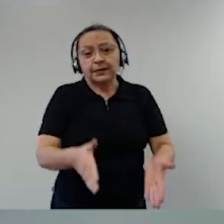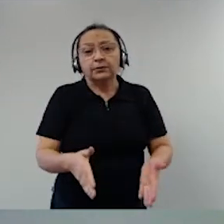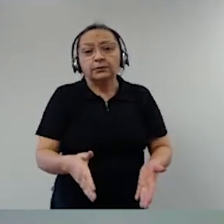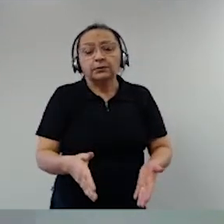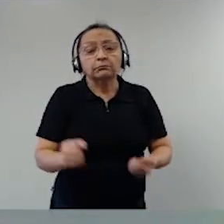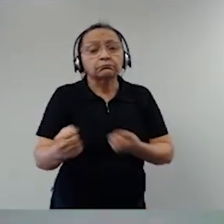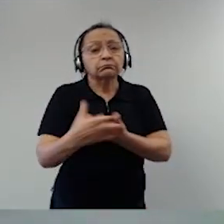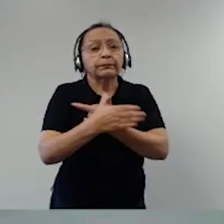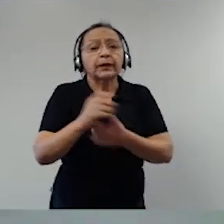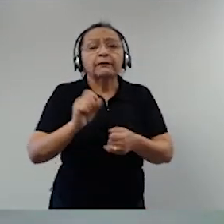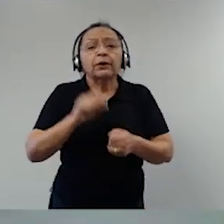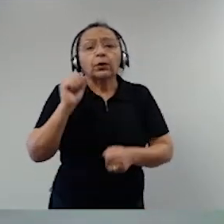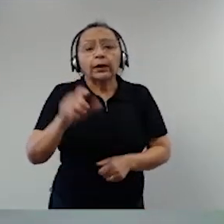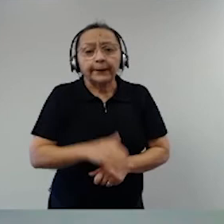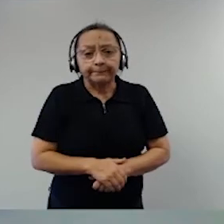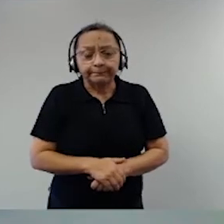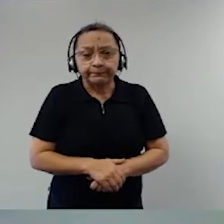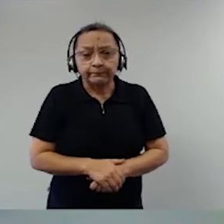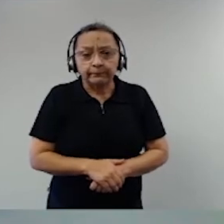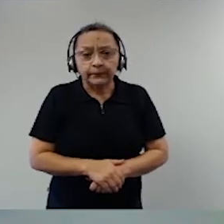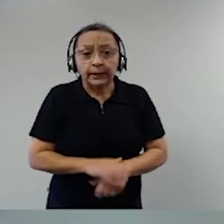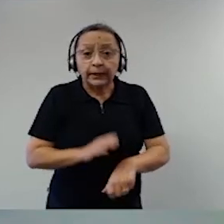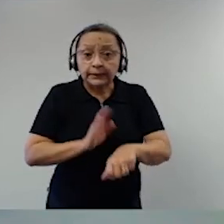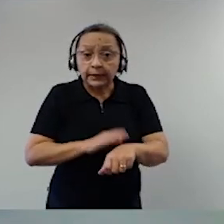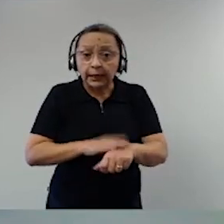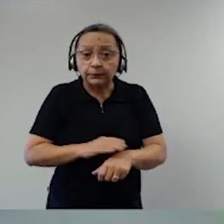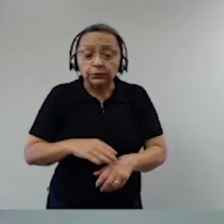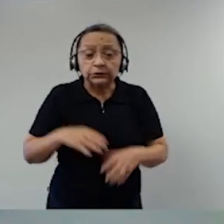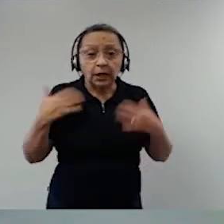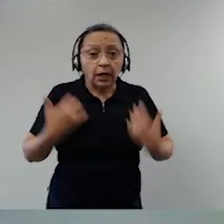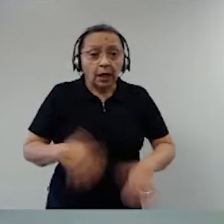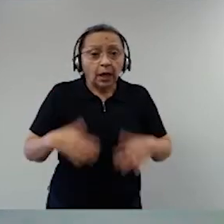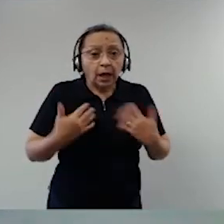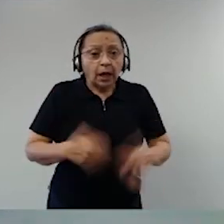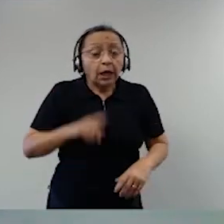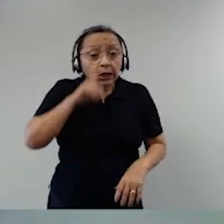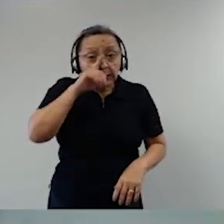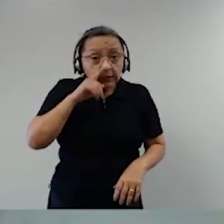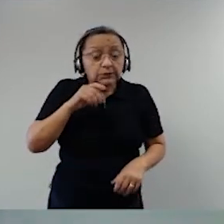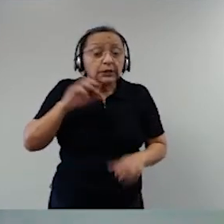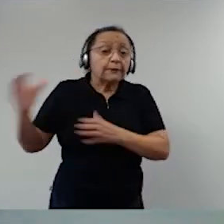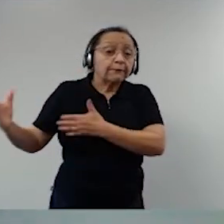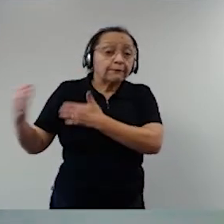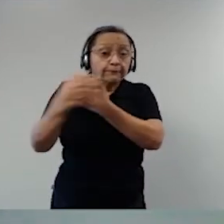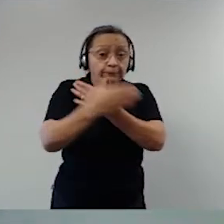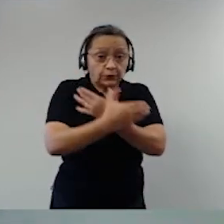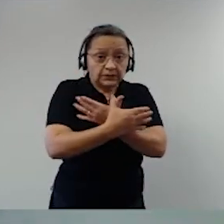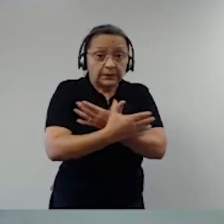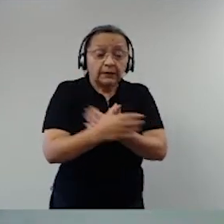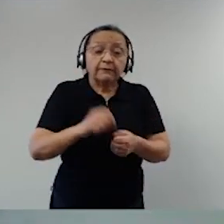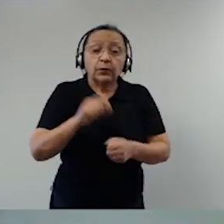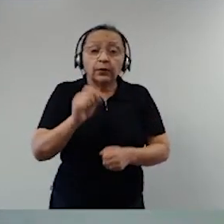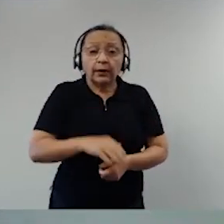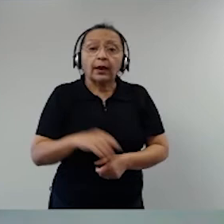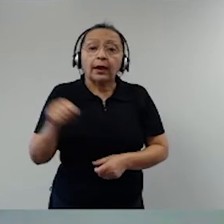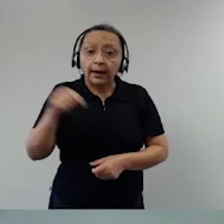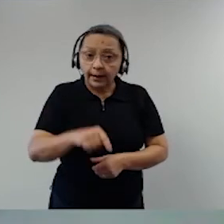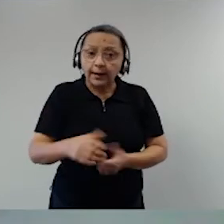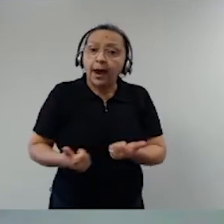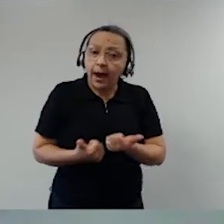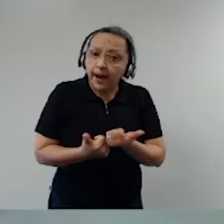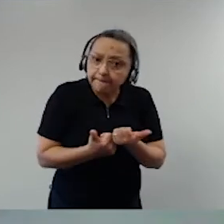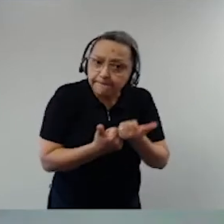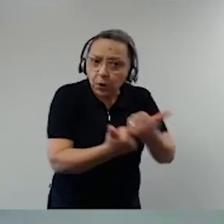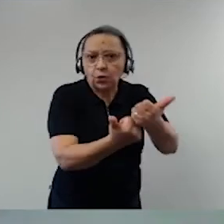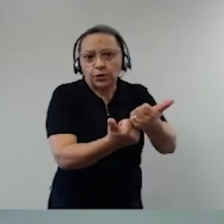de crise? Que é o que foi solicitado para eu falar alguma coisa aqui. As forças armadas, elas apoiam as